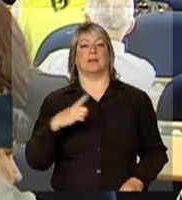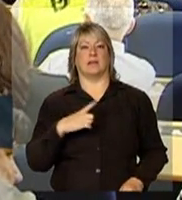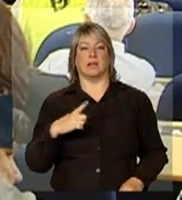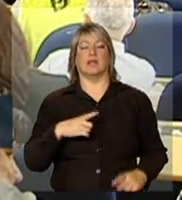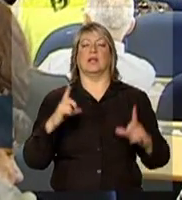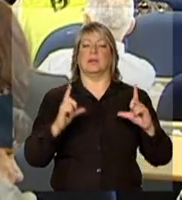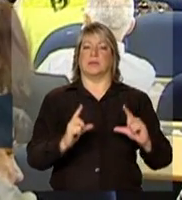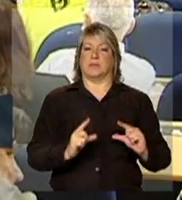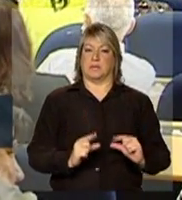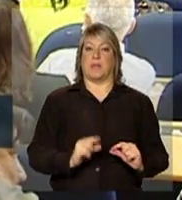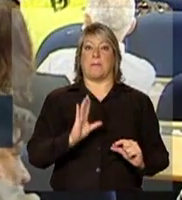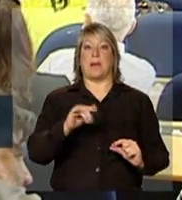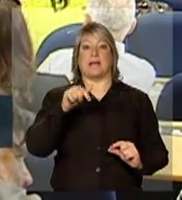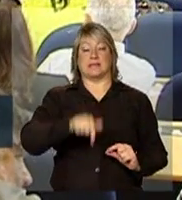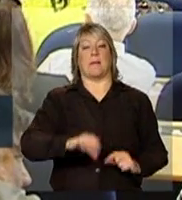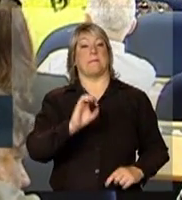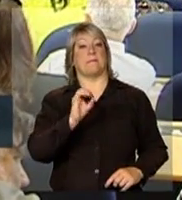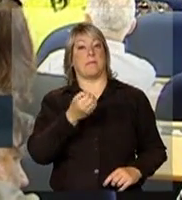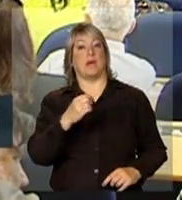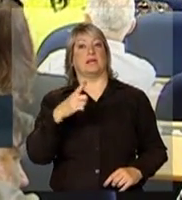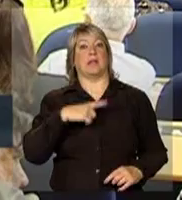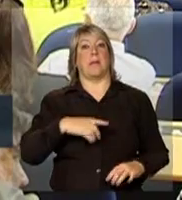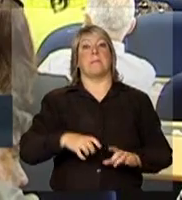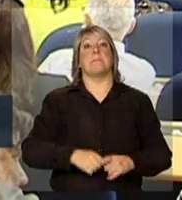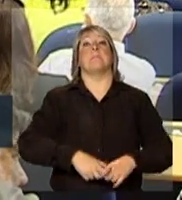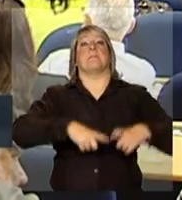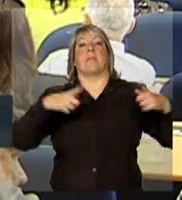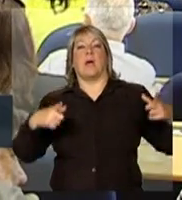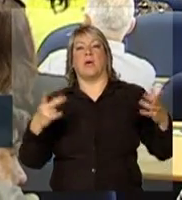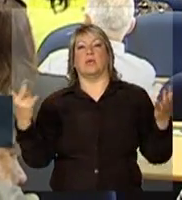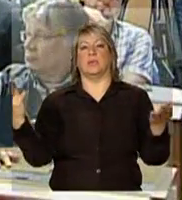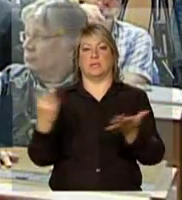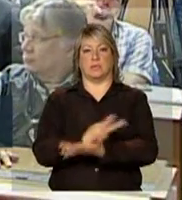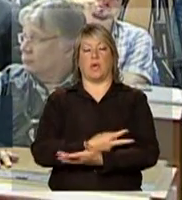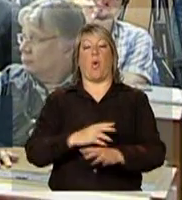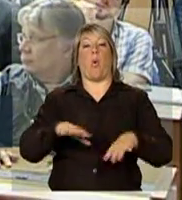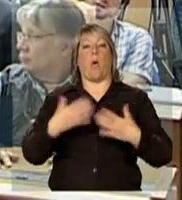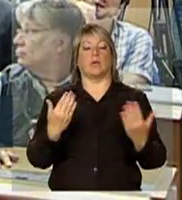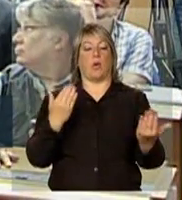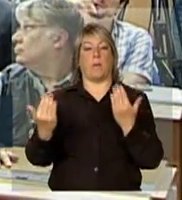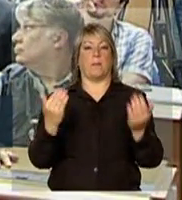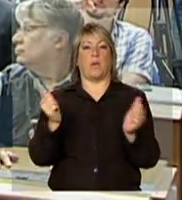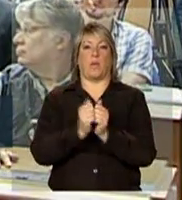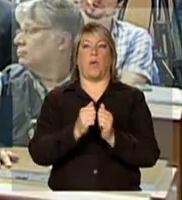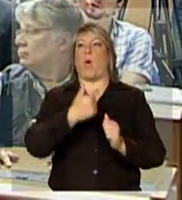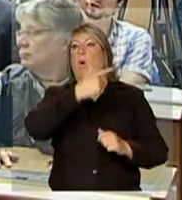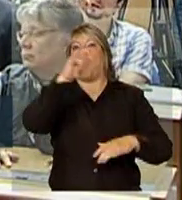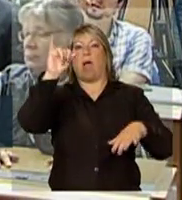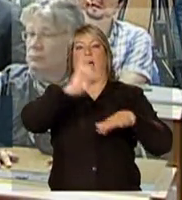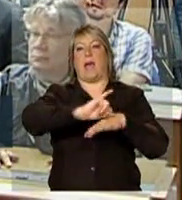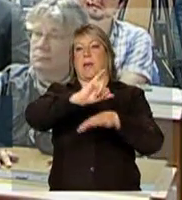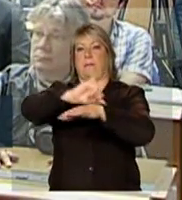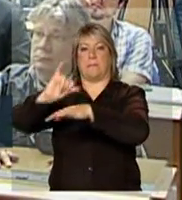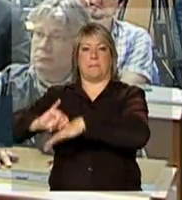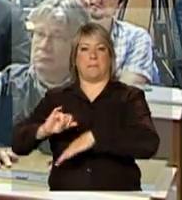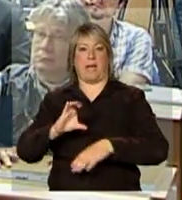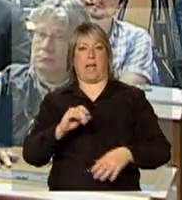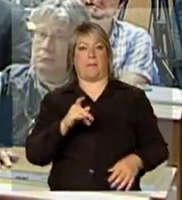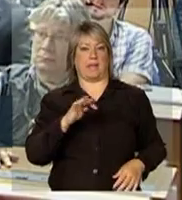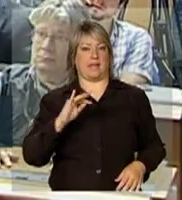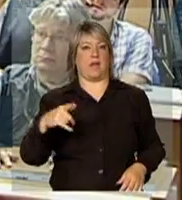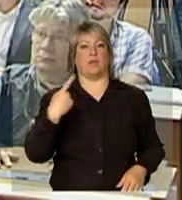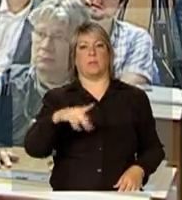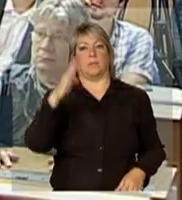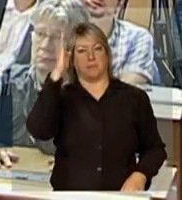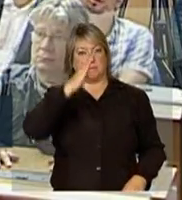Porto Alegre tem a maior incidência quando comparado com as outras capitais do Brasil. Pode